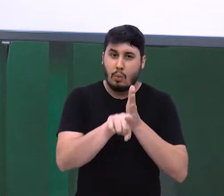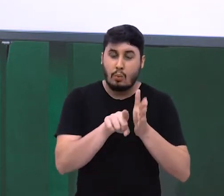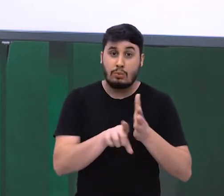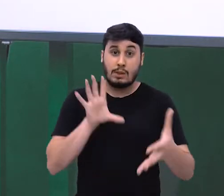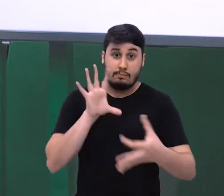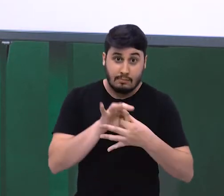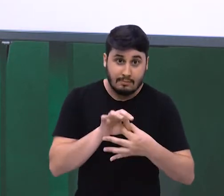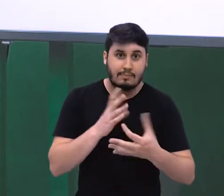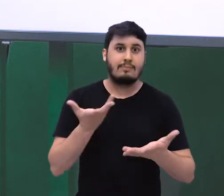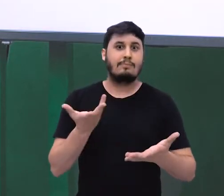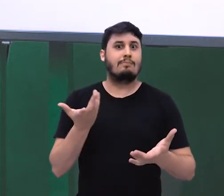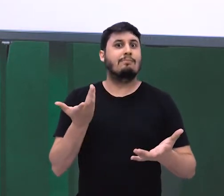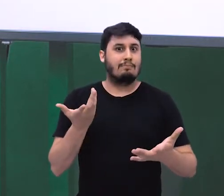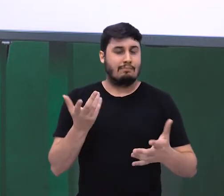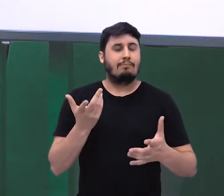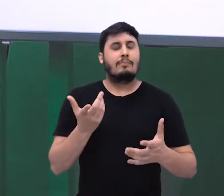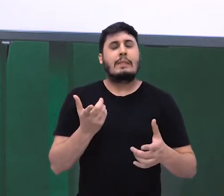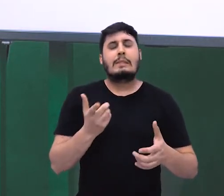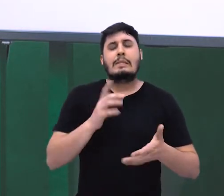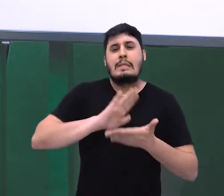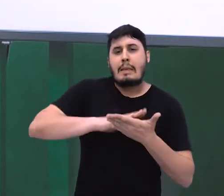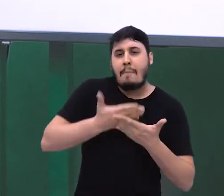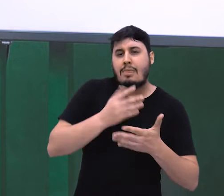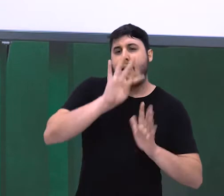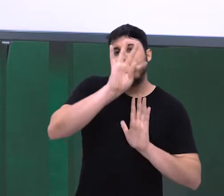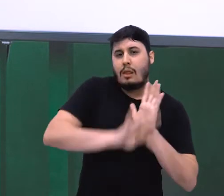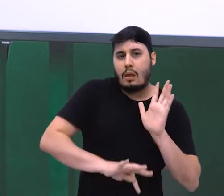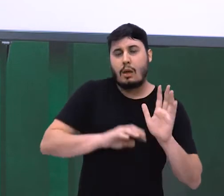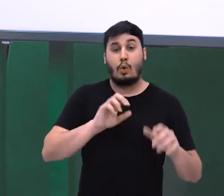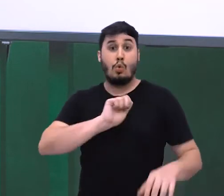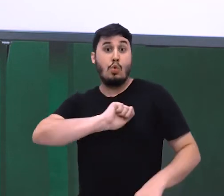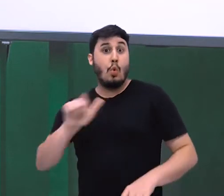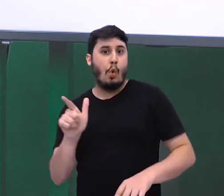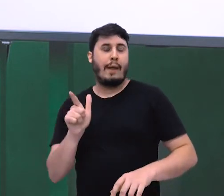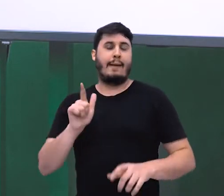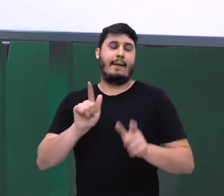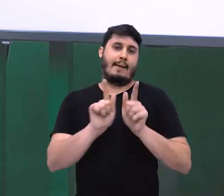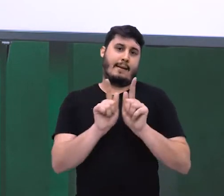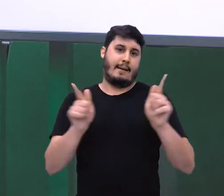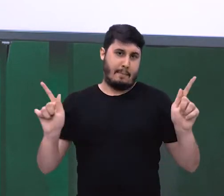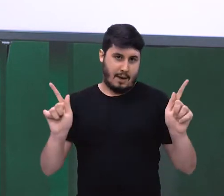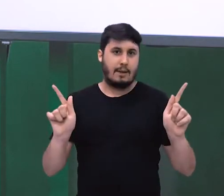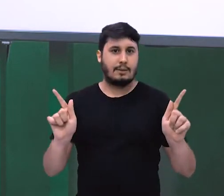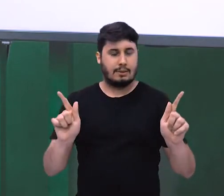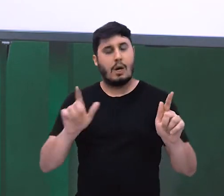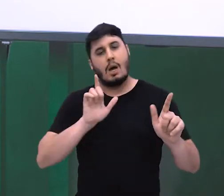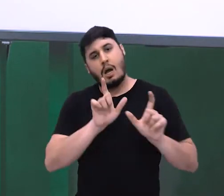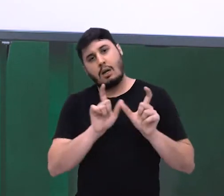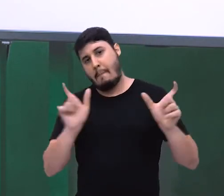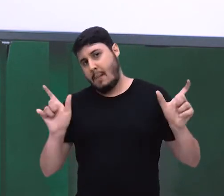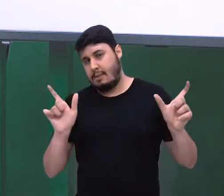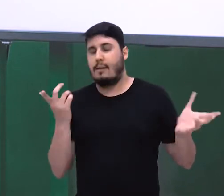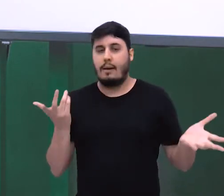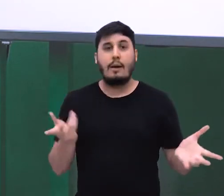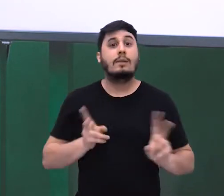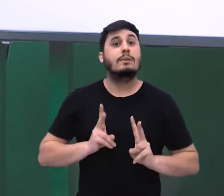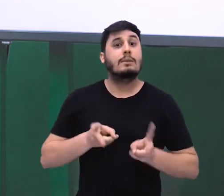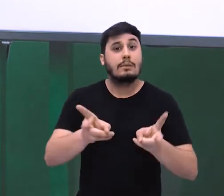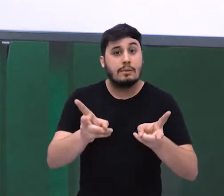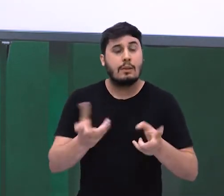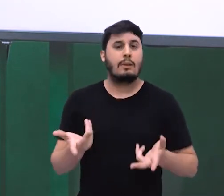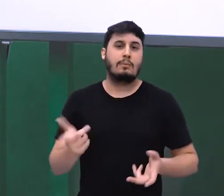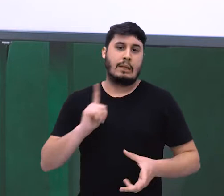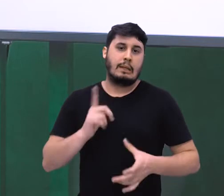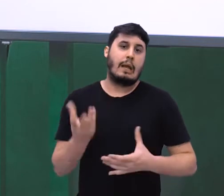interpretação de texto do que a gramática propriamente dita. A gramática geralmente é cobrada ou sempre é cobrada na produção